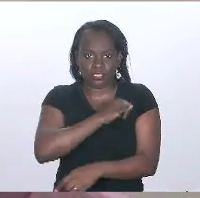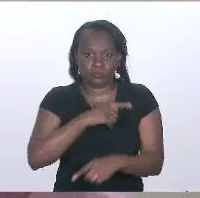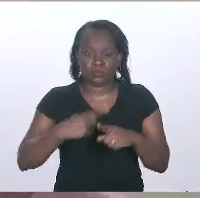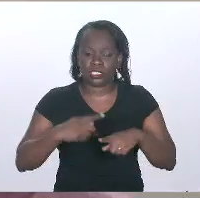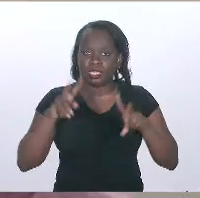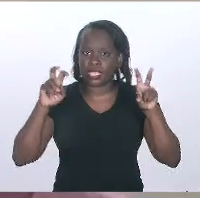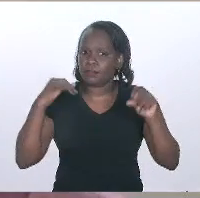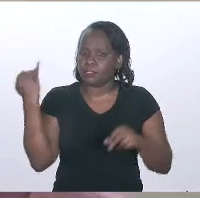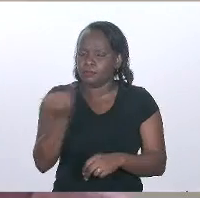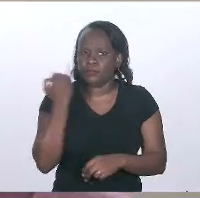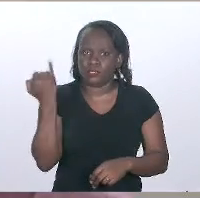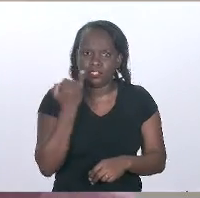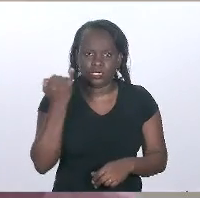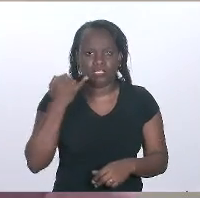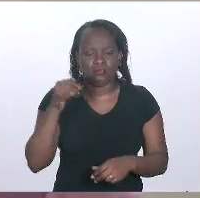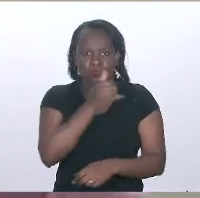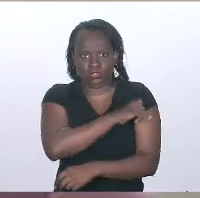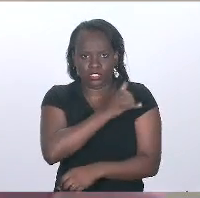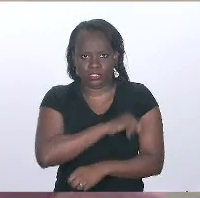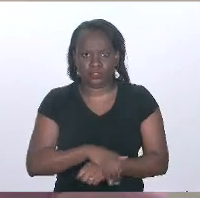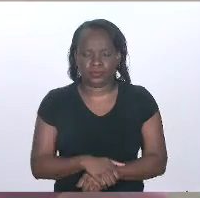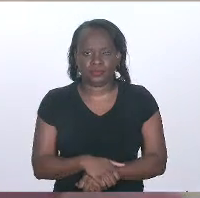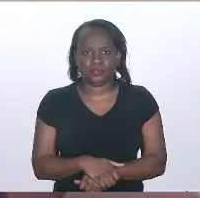tema essencial para o Rio de Janeiro.